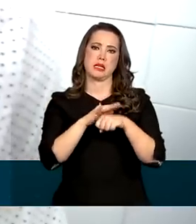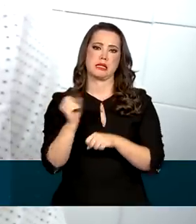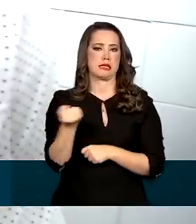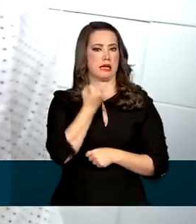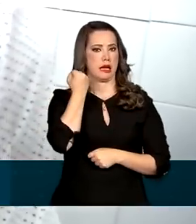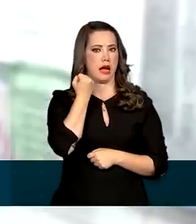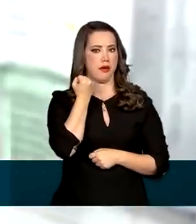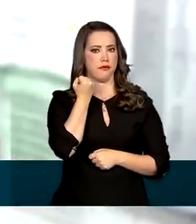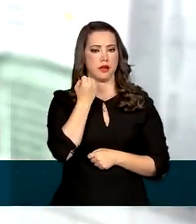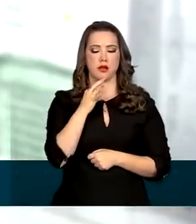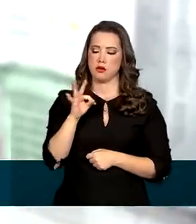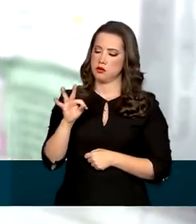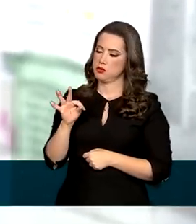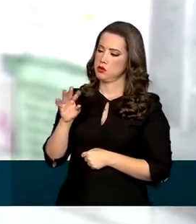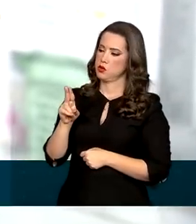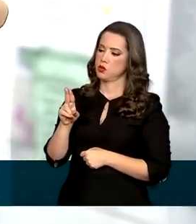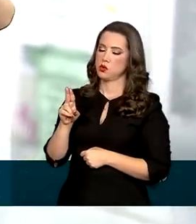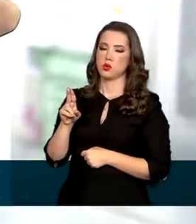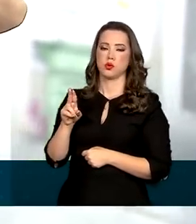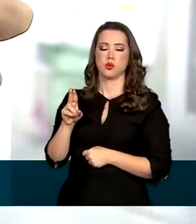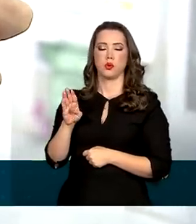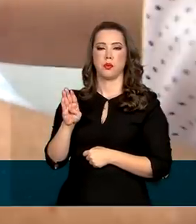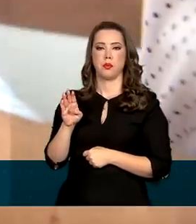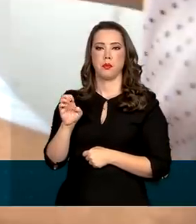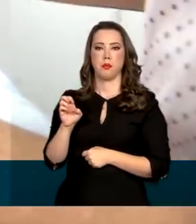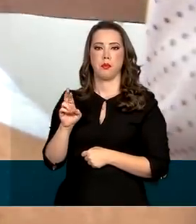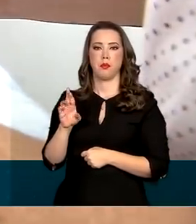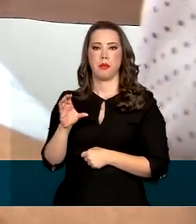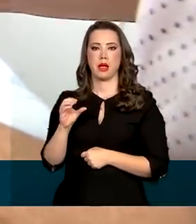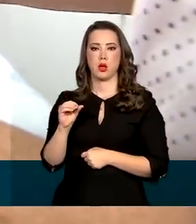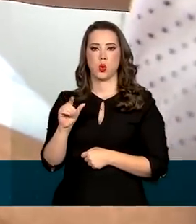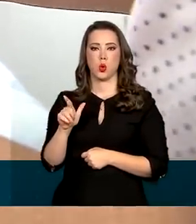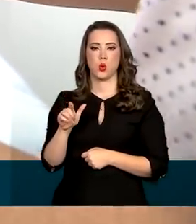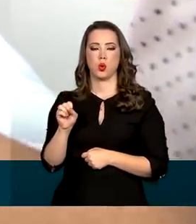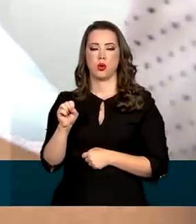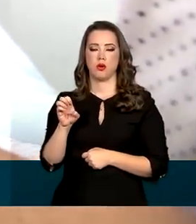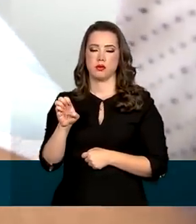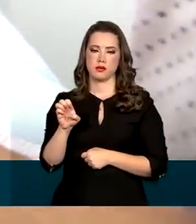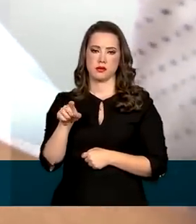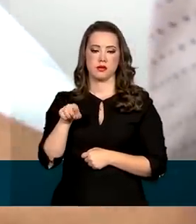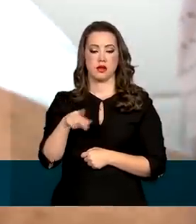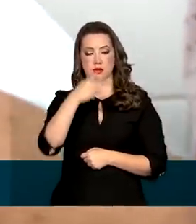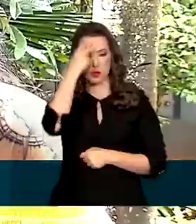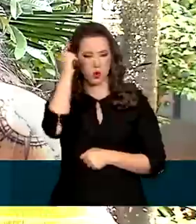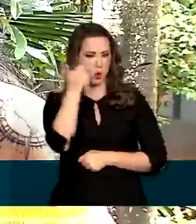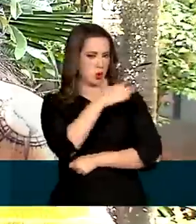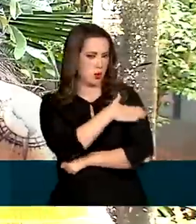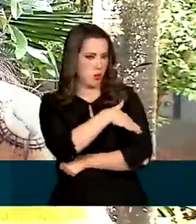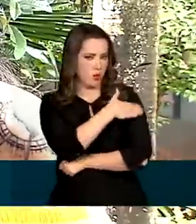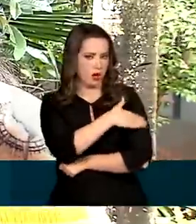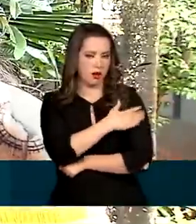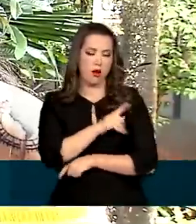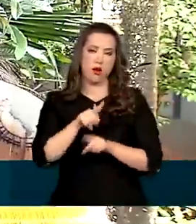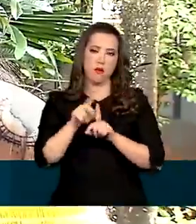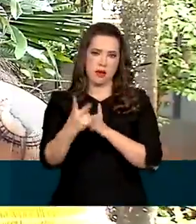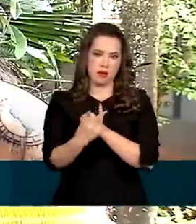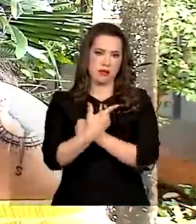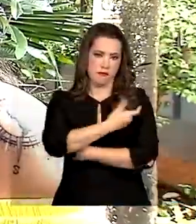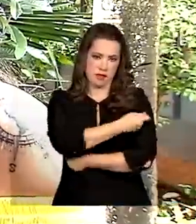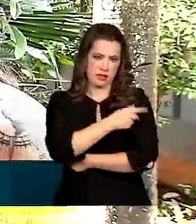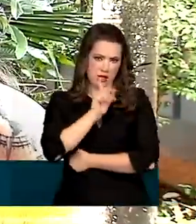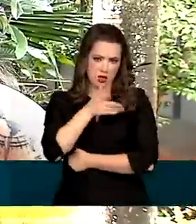tuberculose. Mas mesmo quem não tem o sinal e foi imunizado ainda criança, está protegido. Não existe mais a